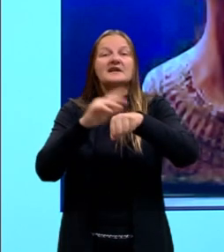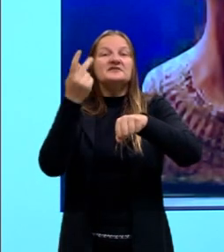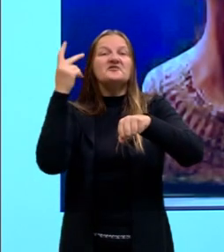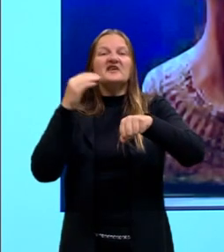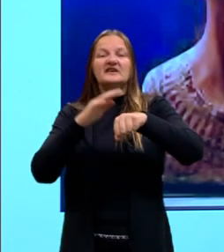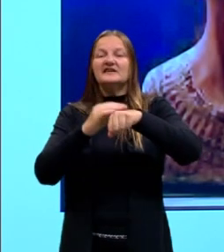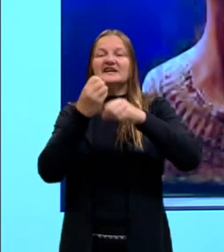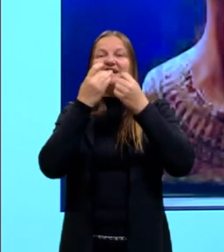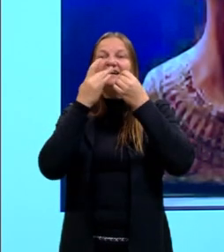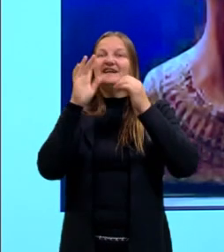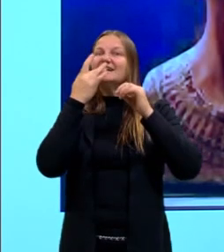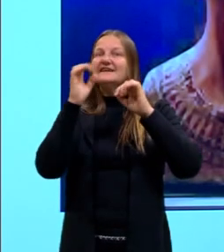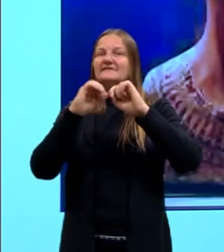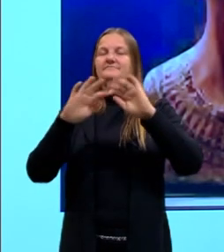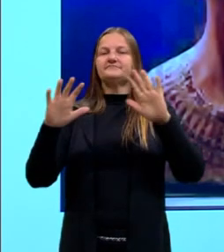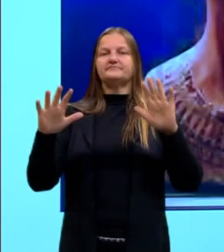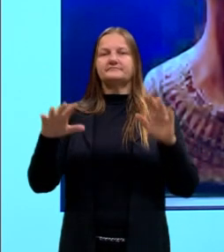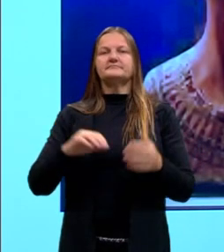do Egito.